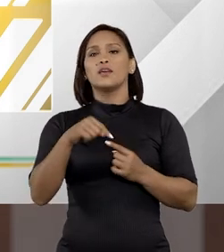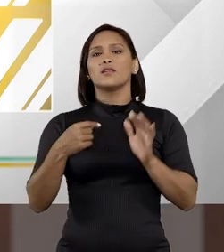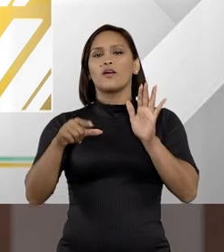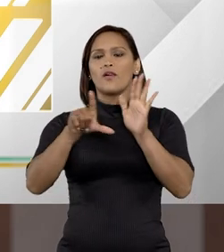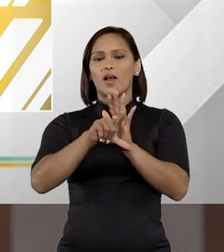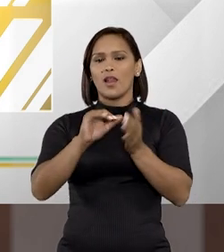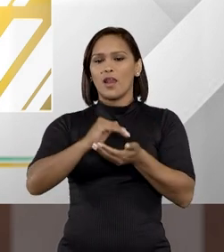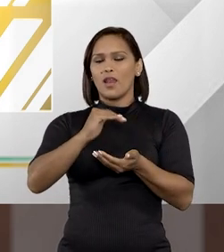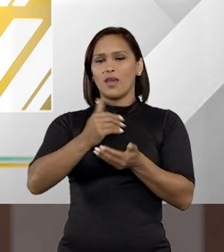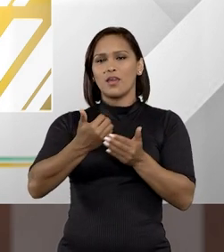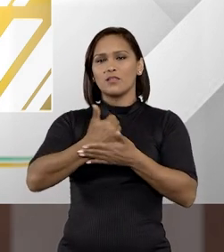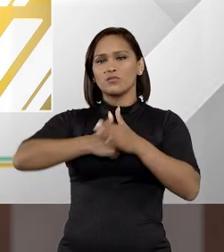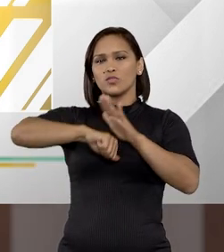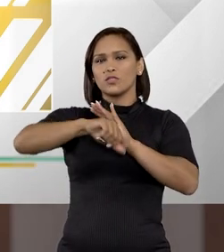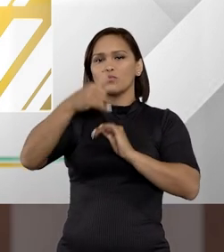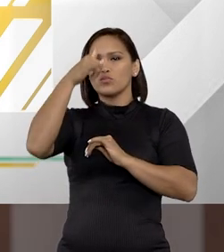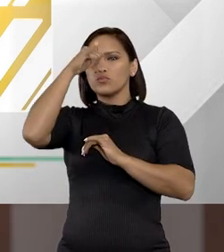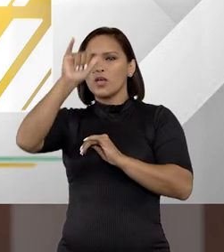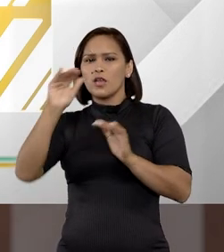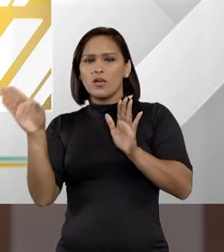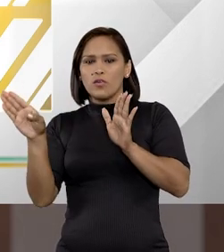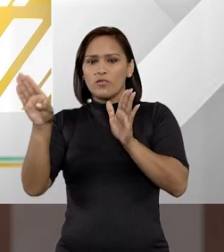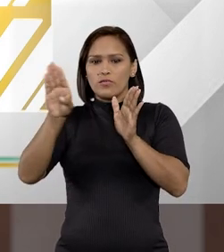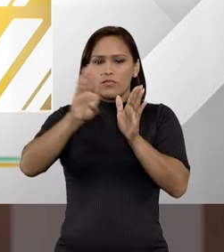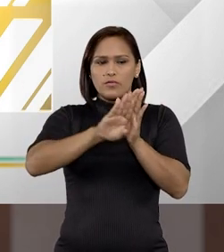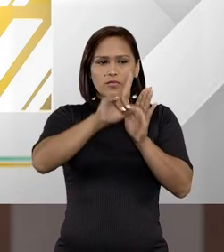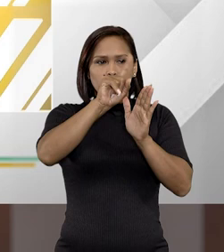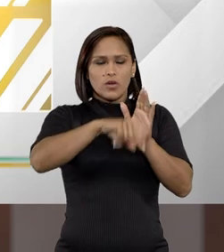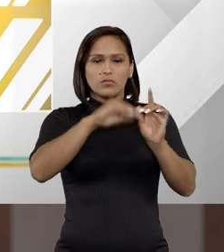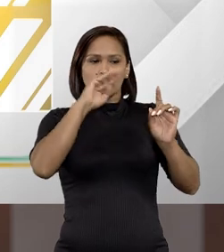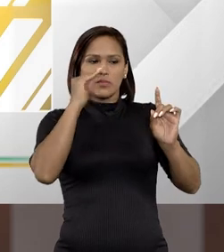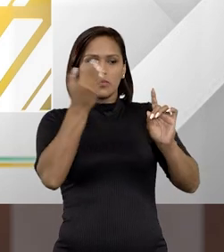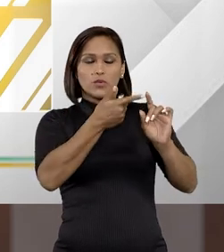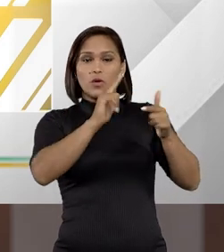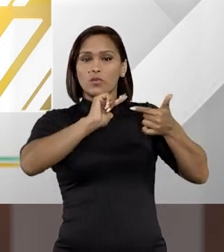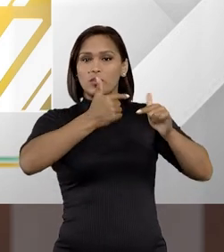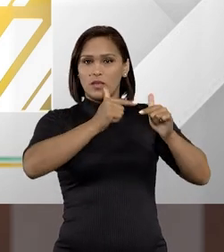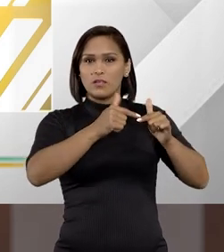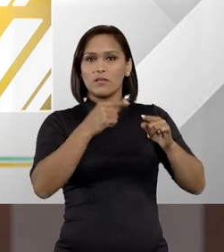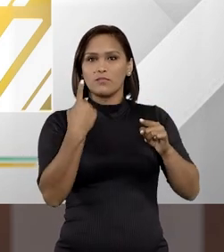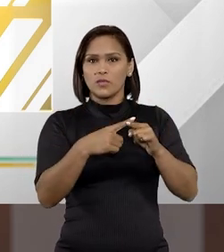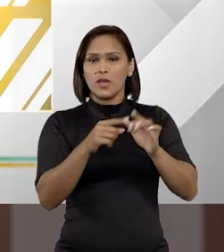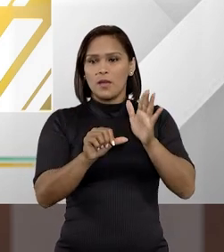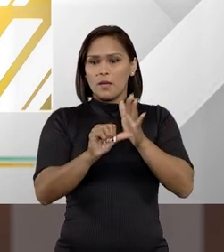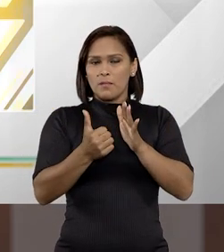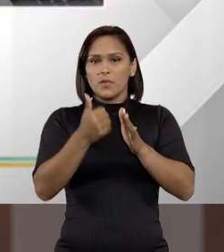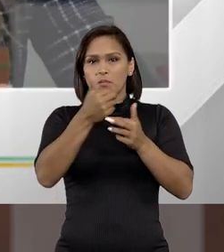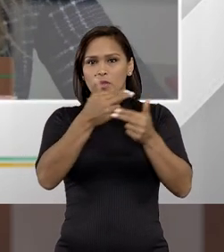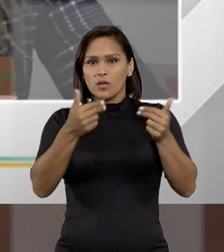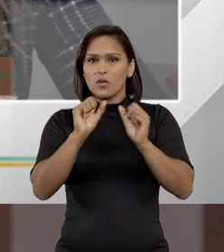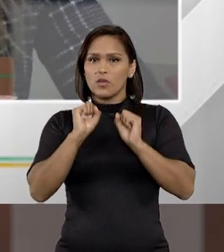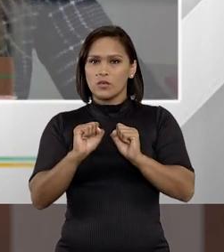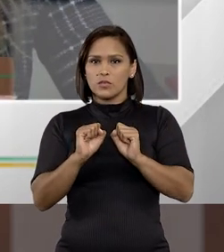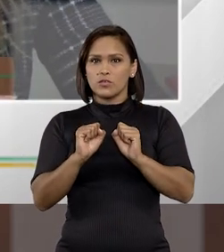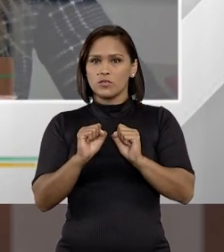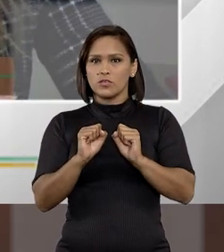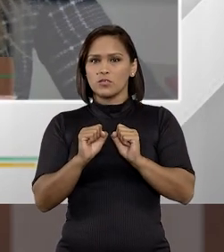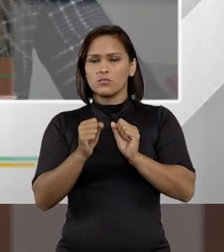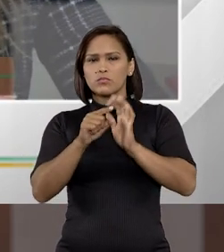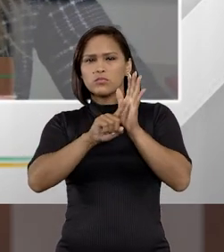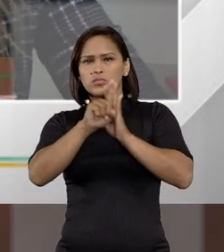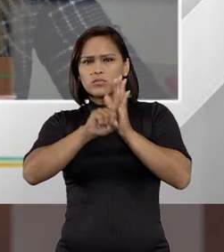A lei anticrime, ela trouxe um recrudescimento no tratamento do preso, na minha opinião, tá? Primeira coisa que a gente pode